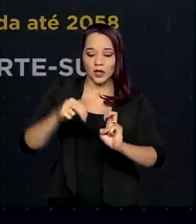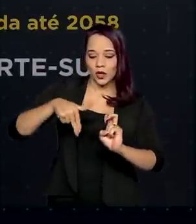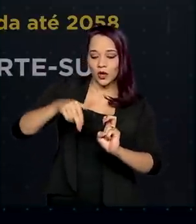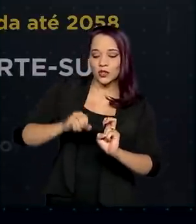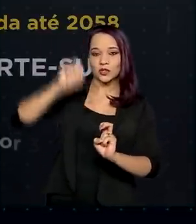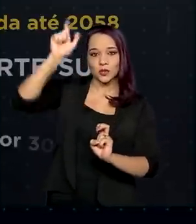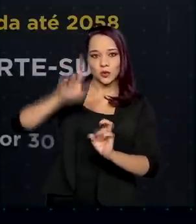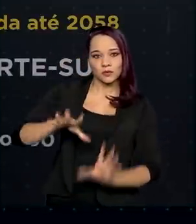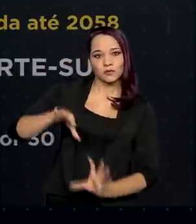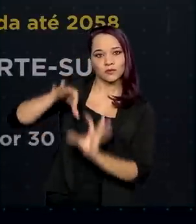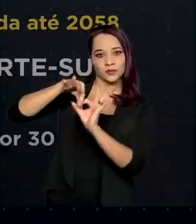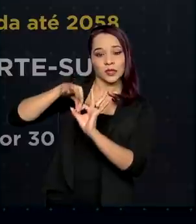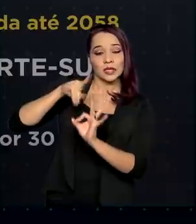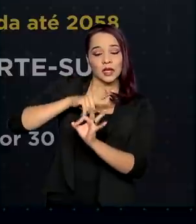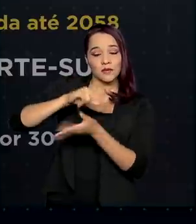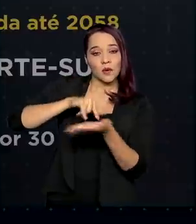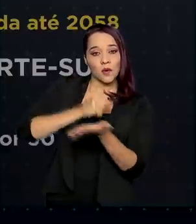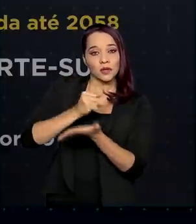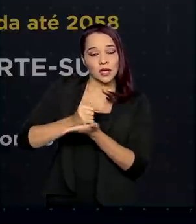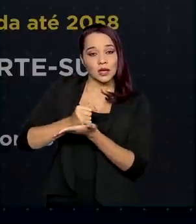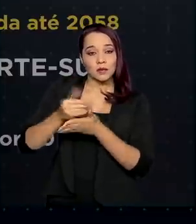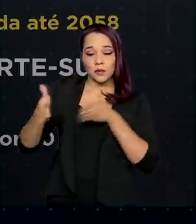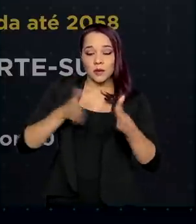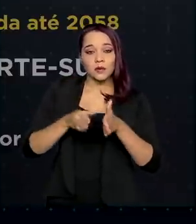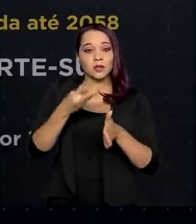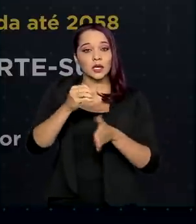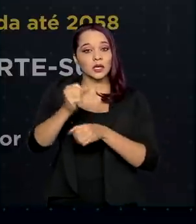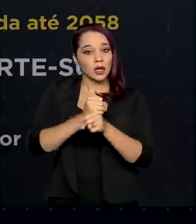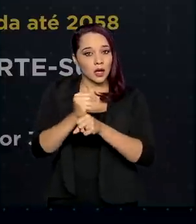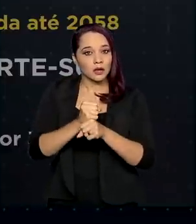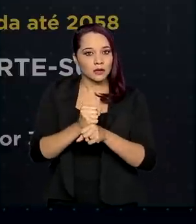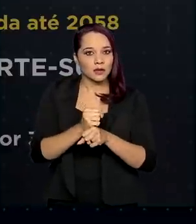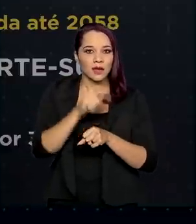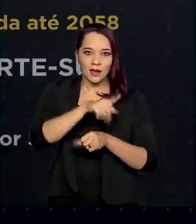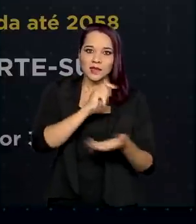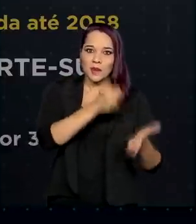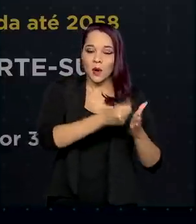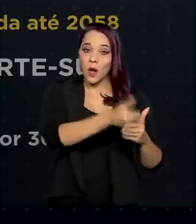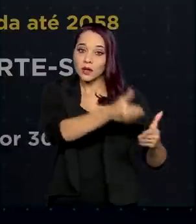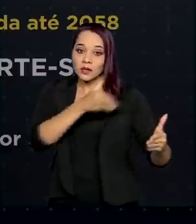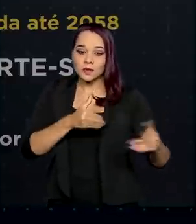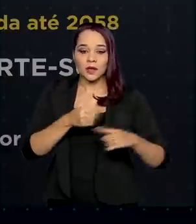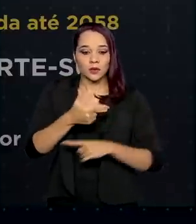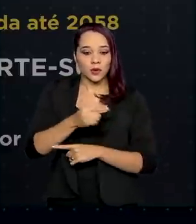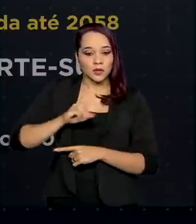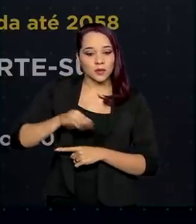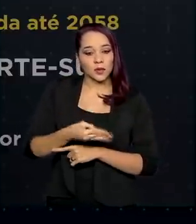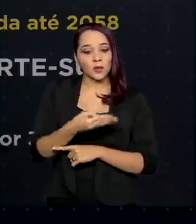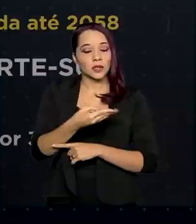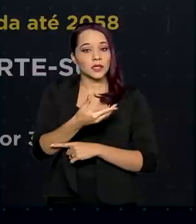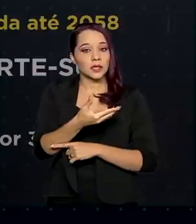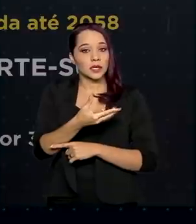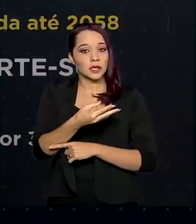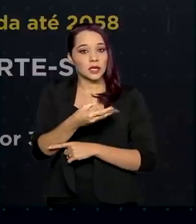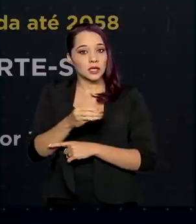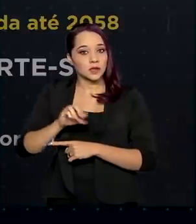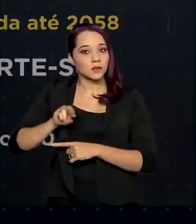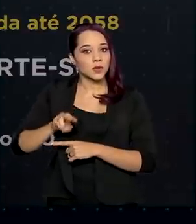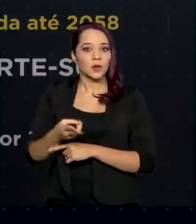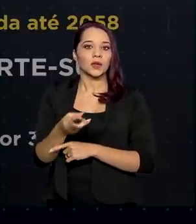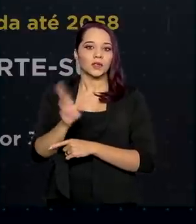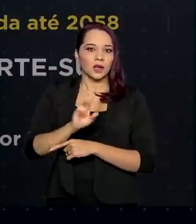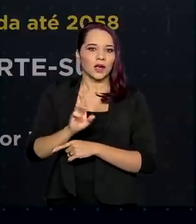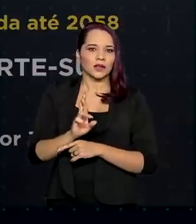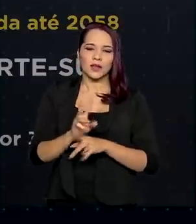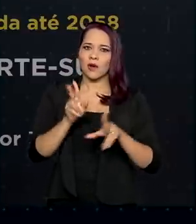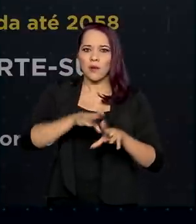anos, assinado em 2019, o adiantamento é de R$ 2,3 bilhões. A obra é uma espécie de